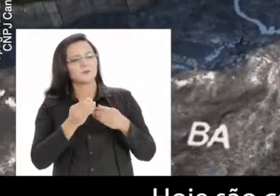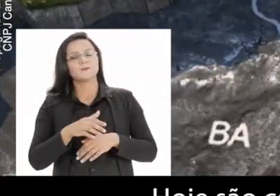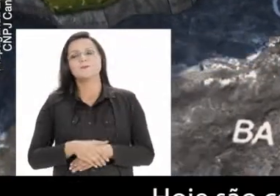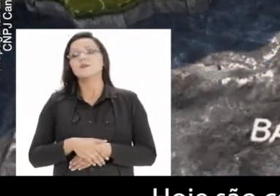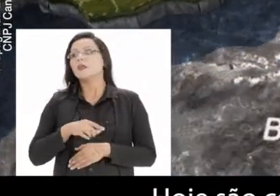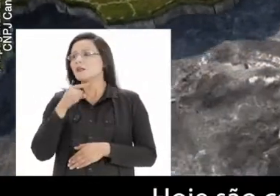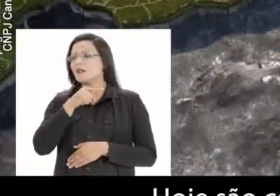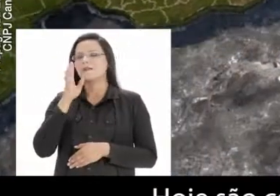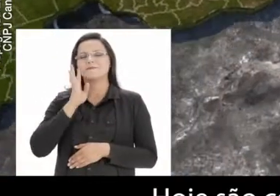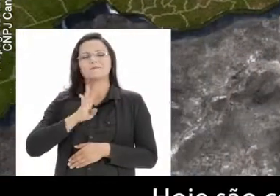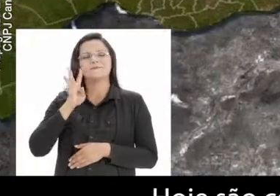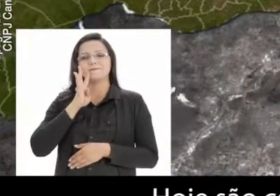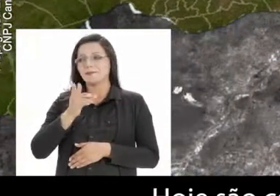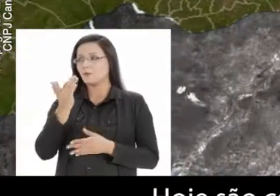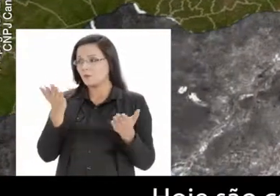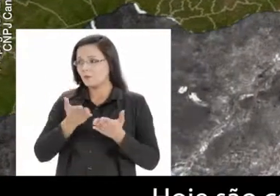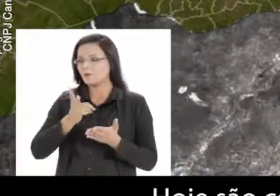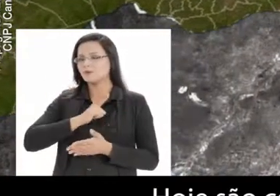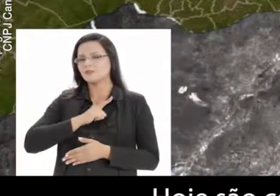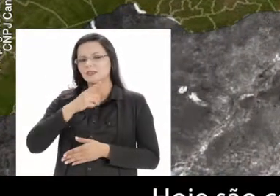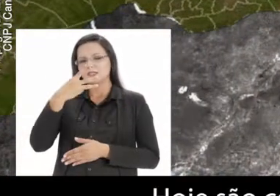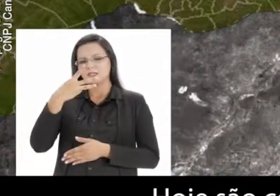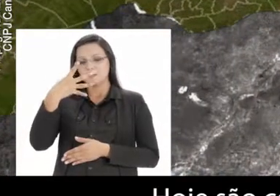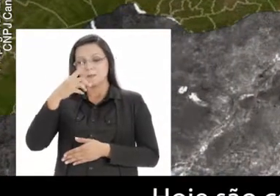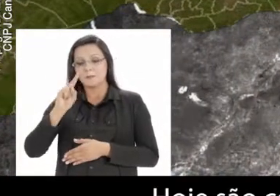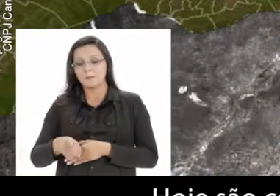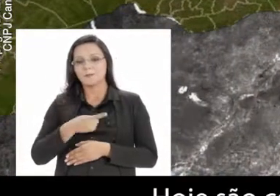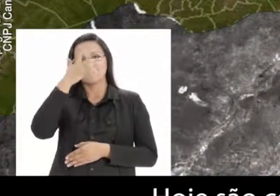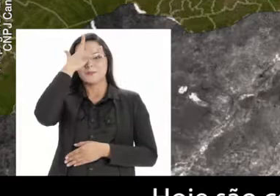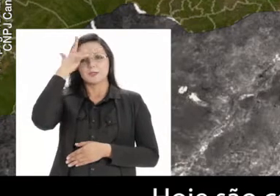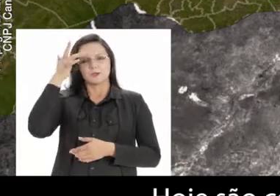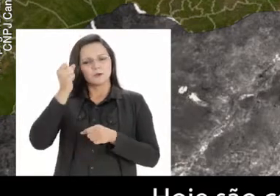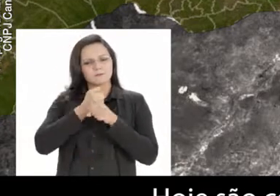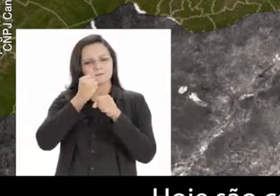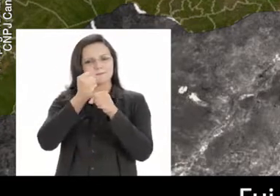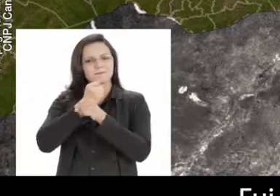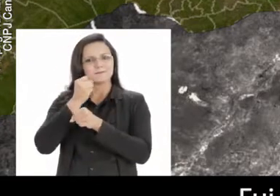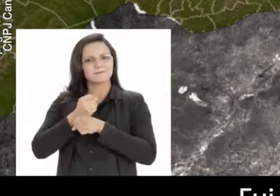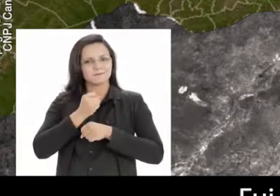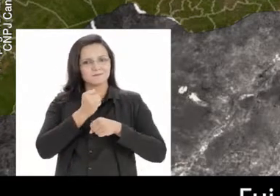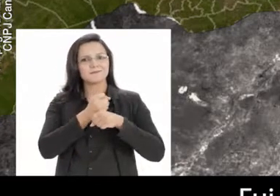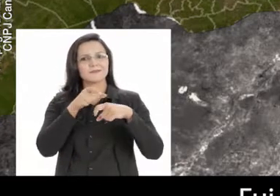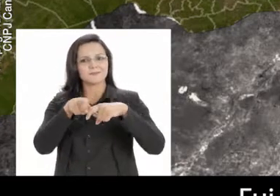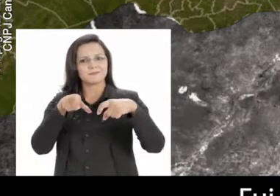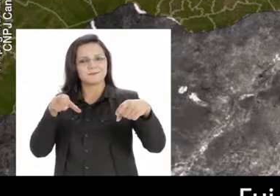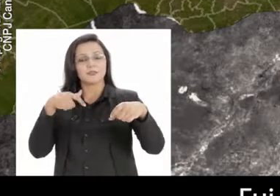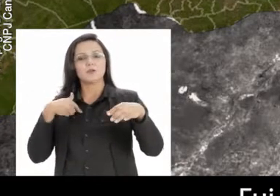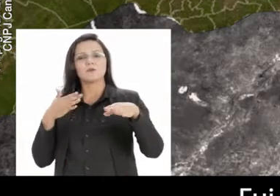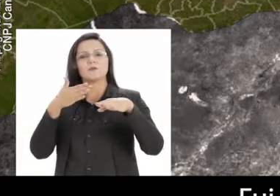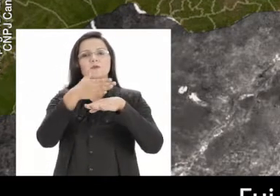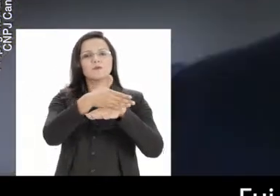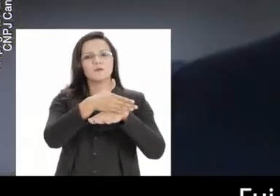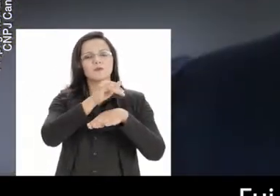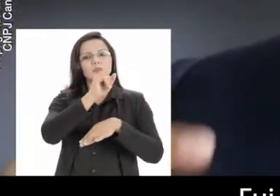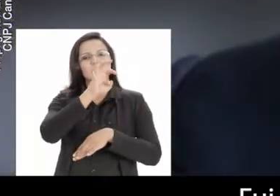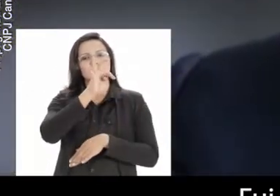Hoje são cerca de 3, 4 mil pessoas trabalhando. Foi esses dias em Itaúeiras.